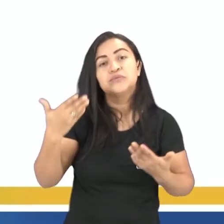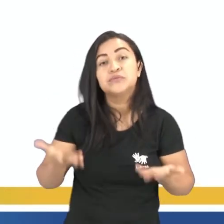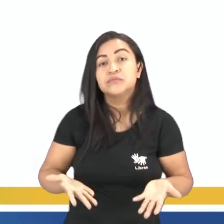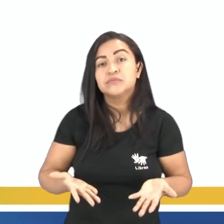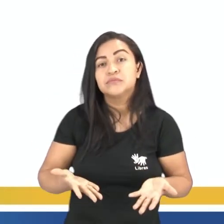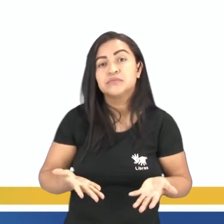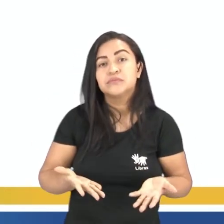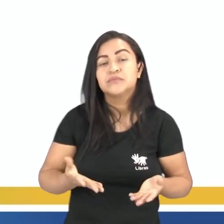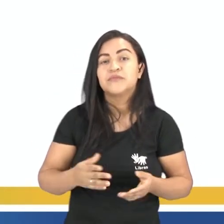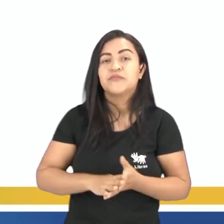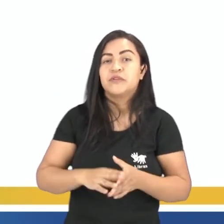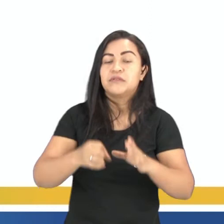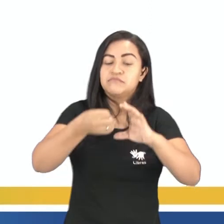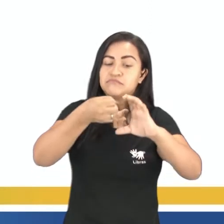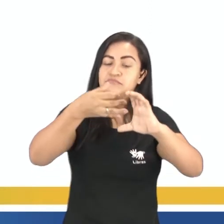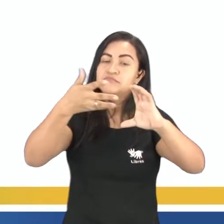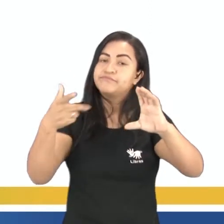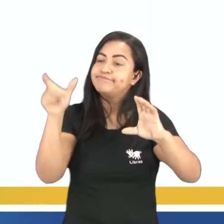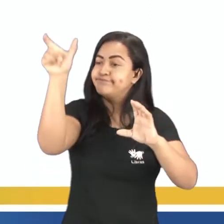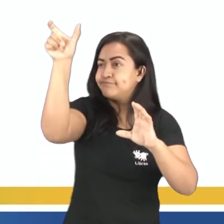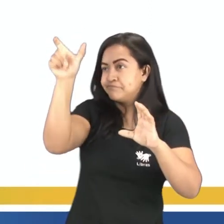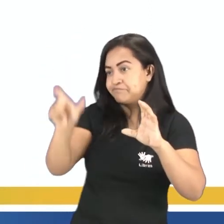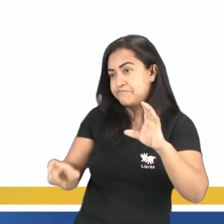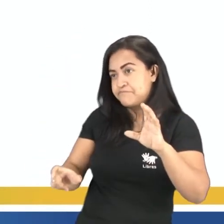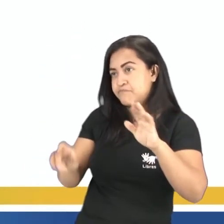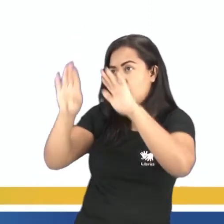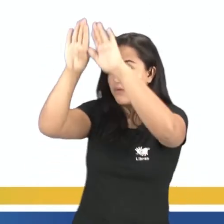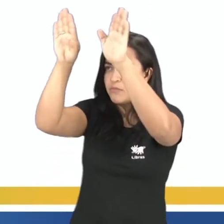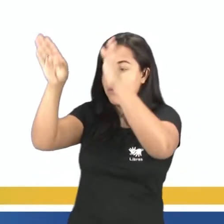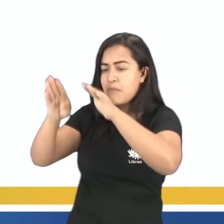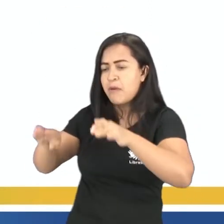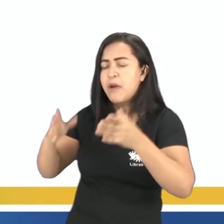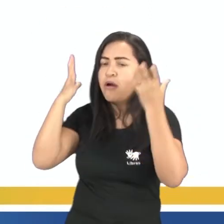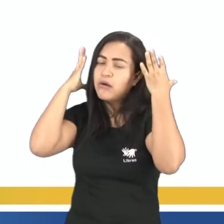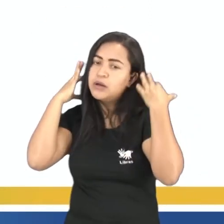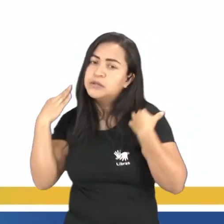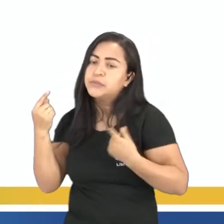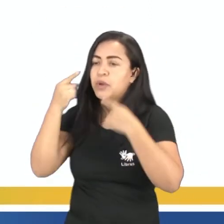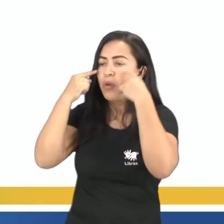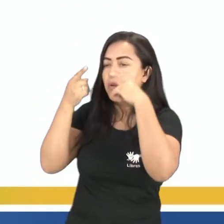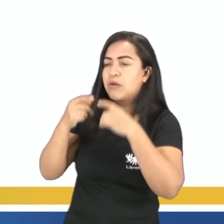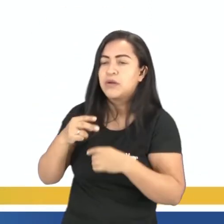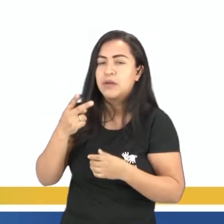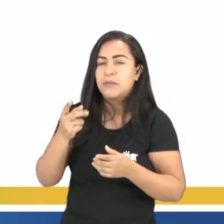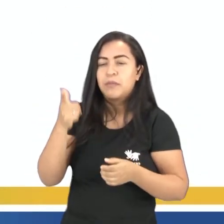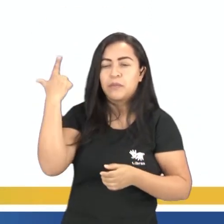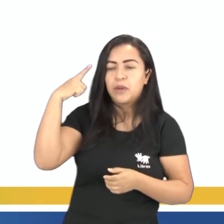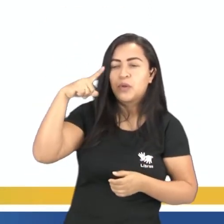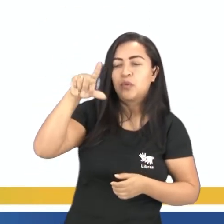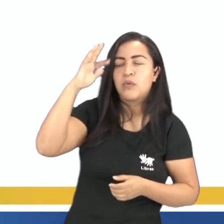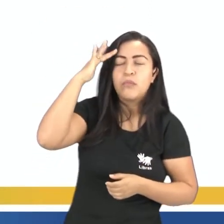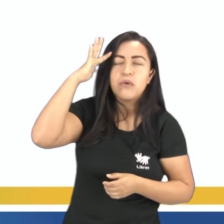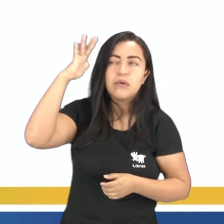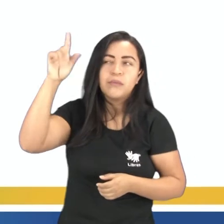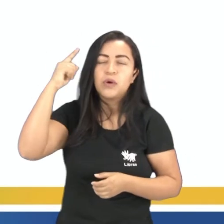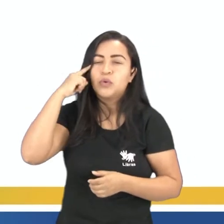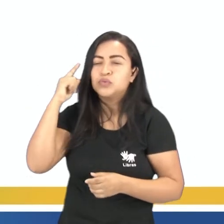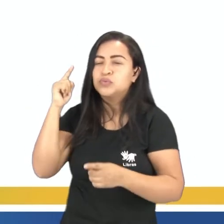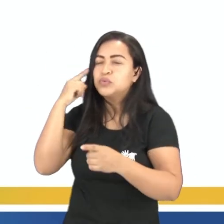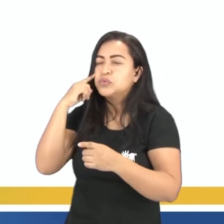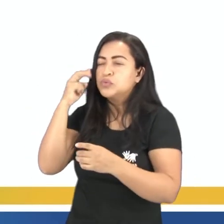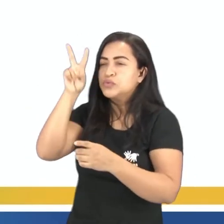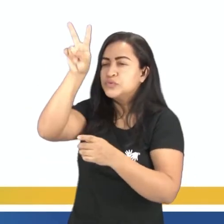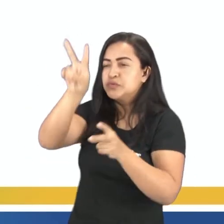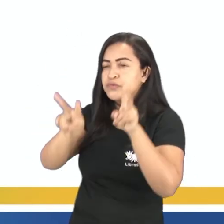para esse personagem, vai dar a forma para ele, para a gente conseguir enxergar ele dentro daquela história. Quais problemas ele